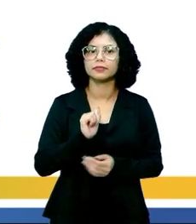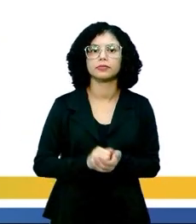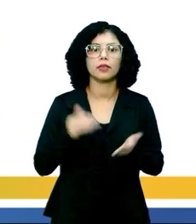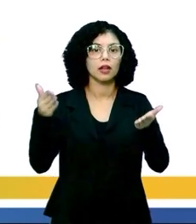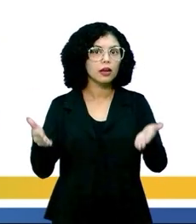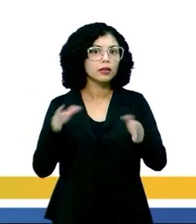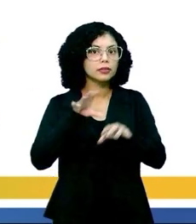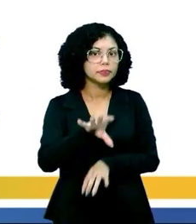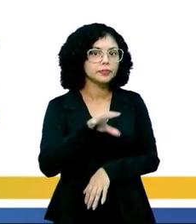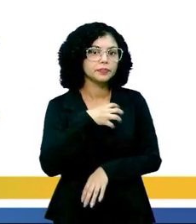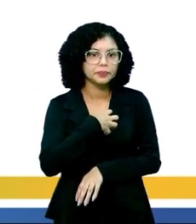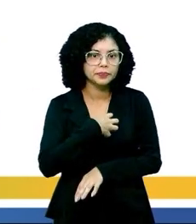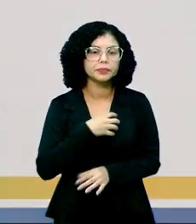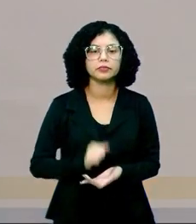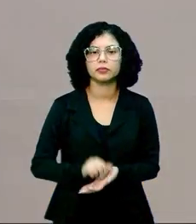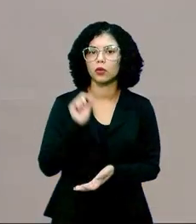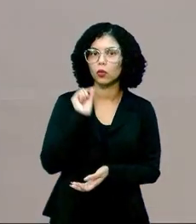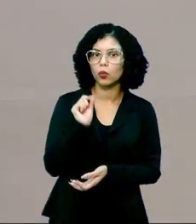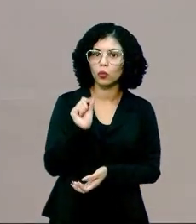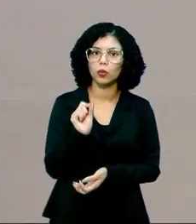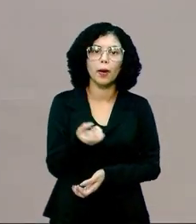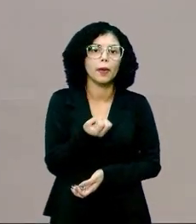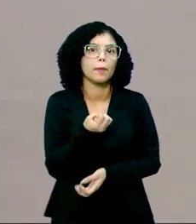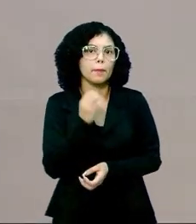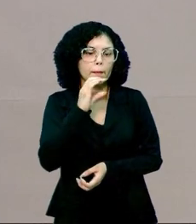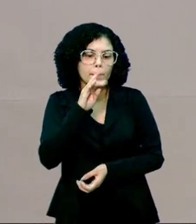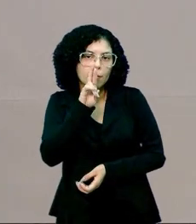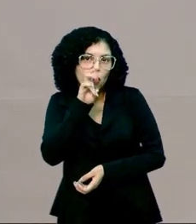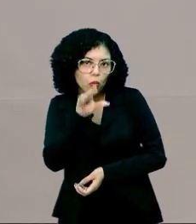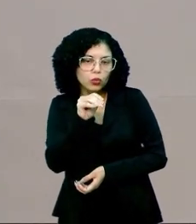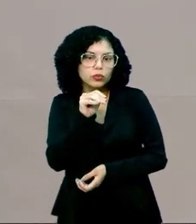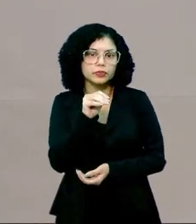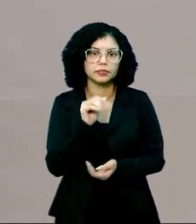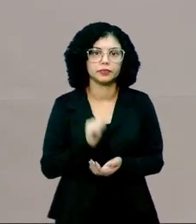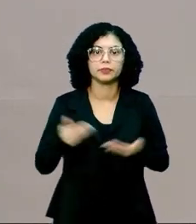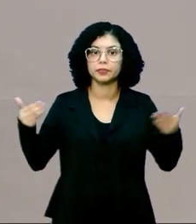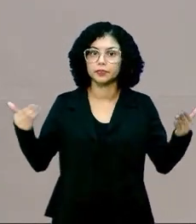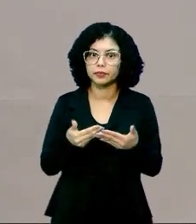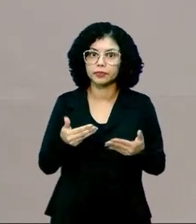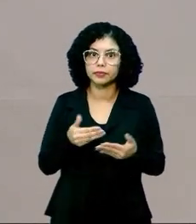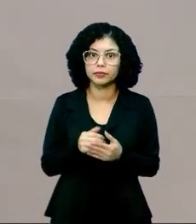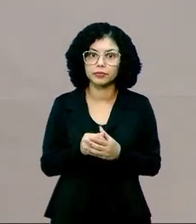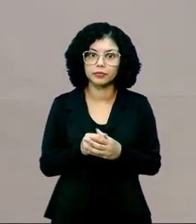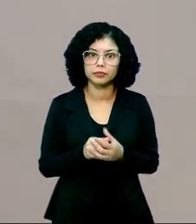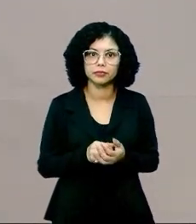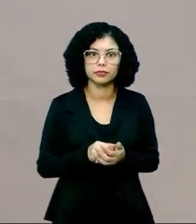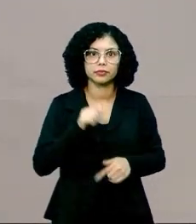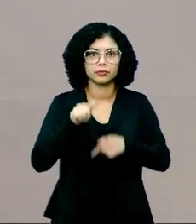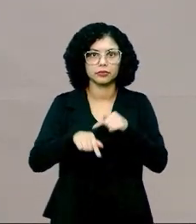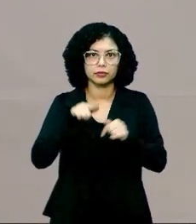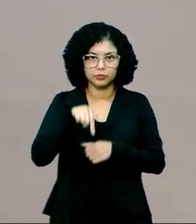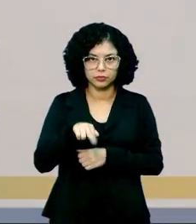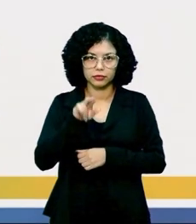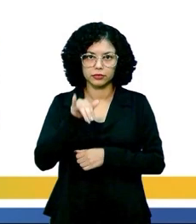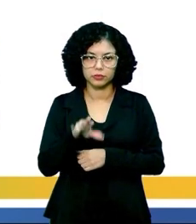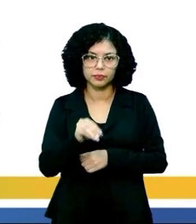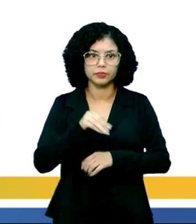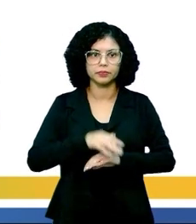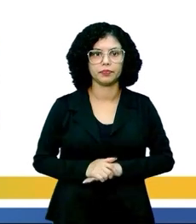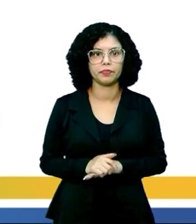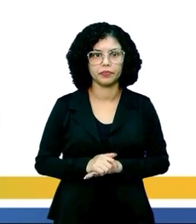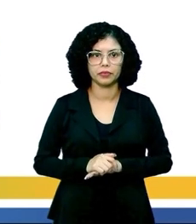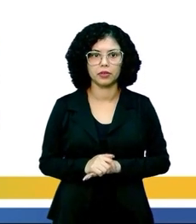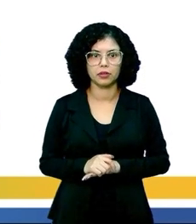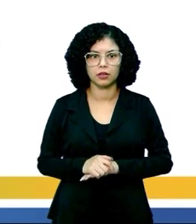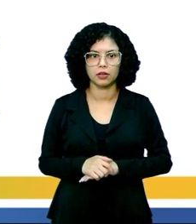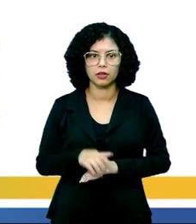a partir desse momento, o que era bolo alimentar, agora vai virar uma quimo, tá? Não